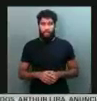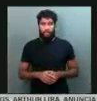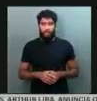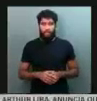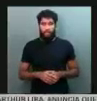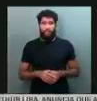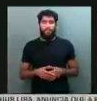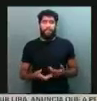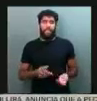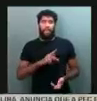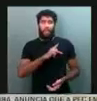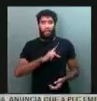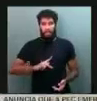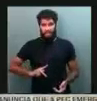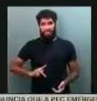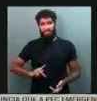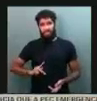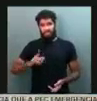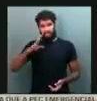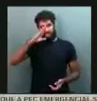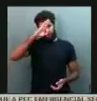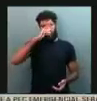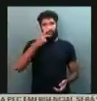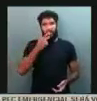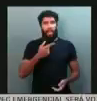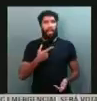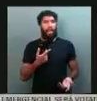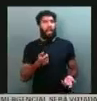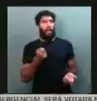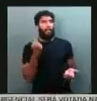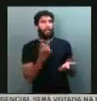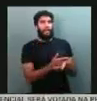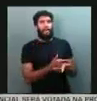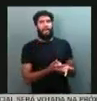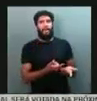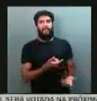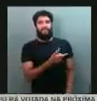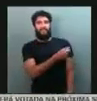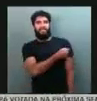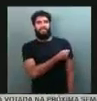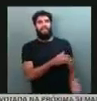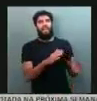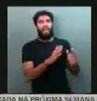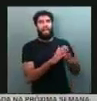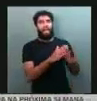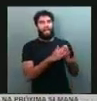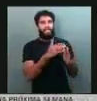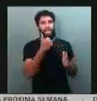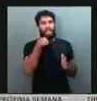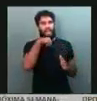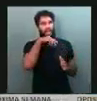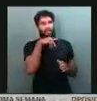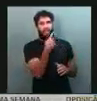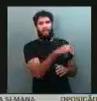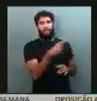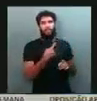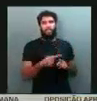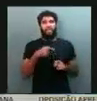dizer comprar vacina na casa da sua mãe, ou seja, que ninguém tem para vender,